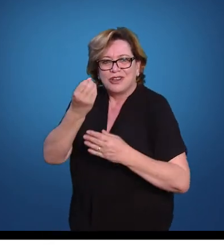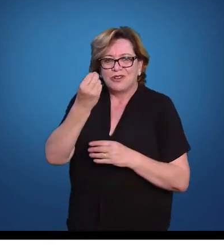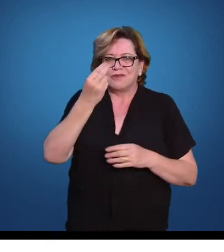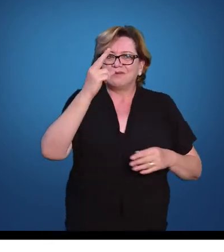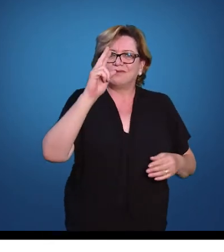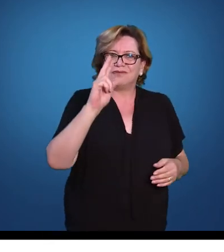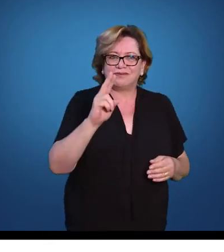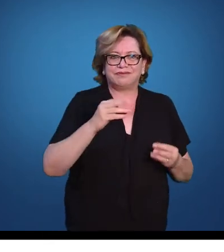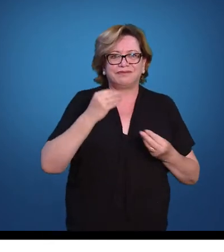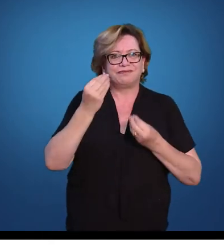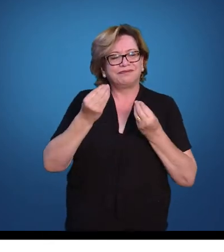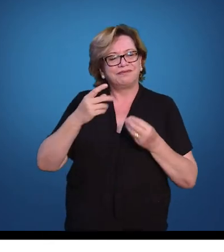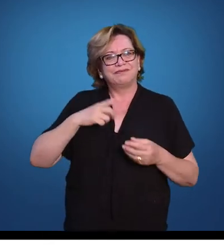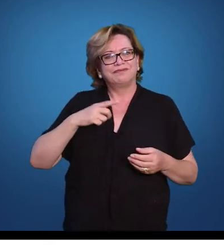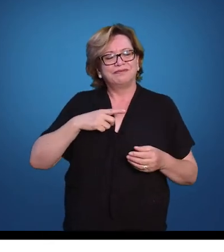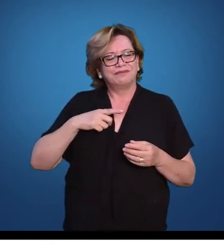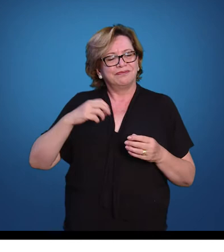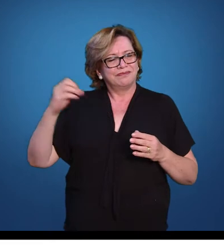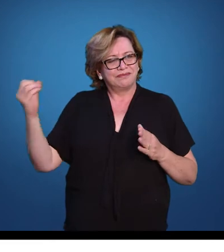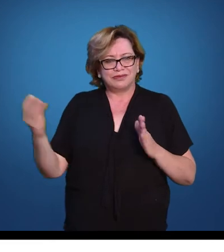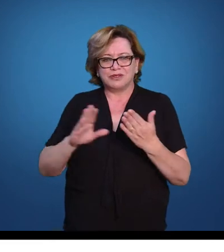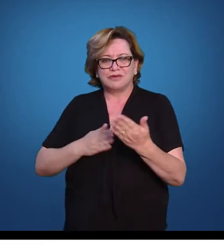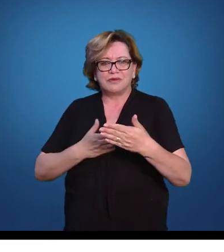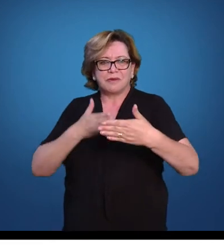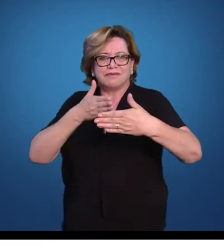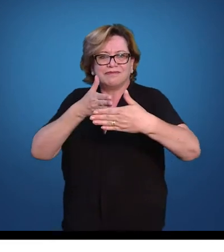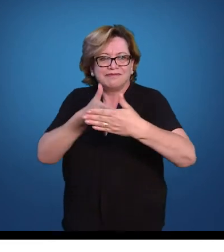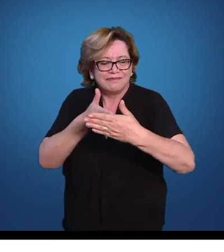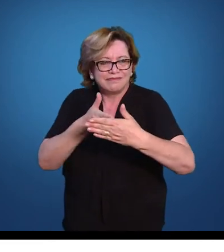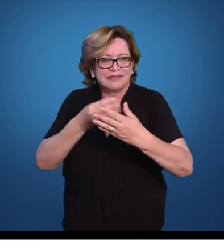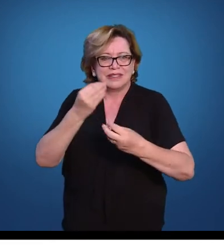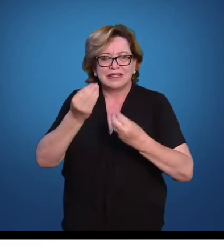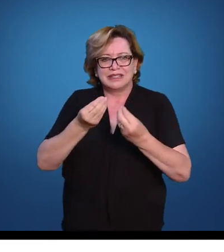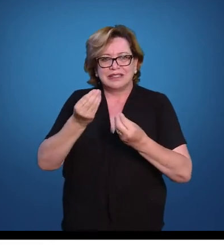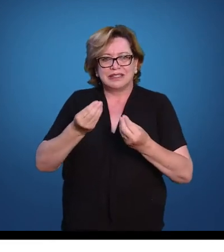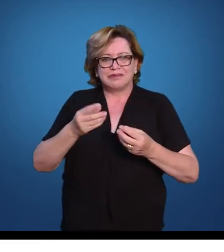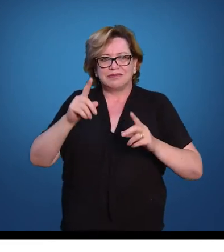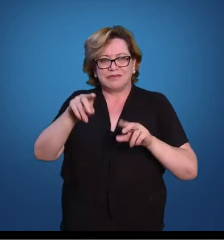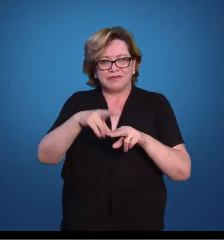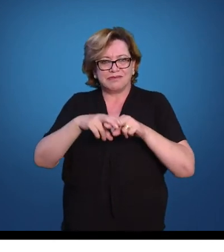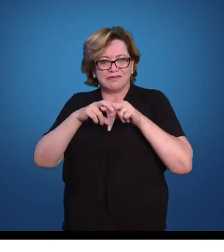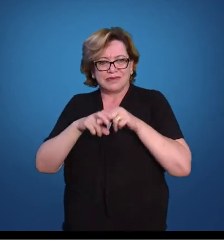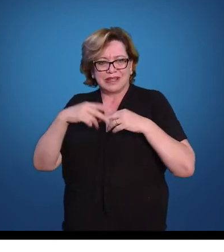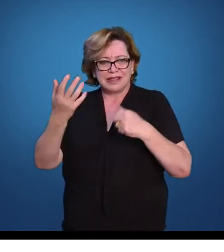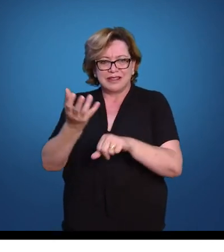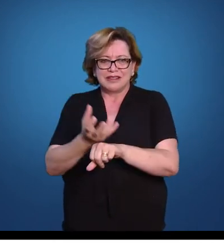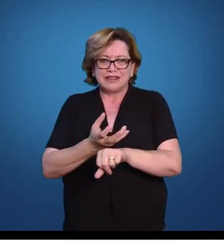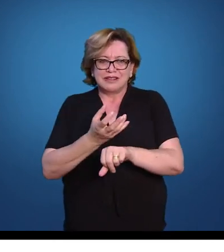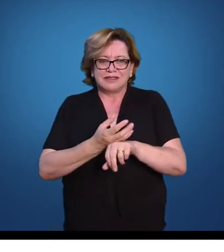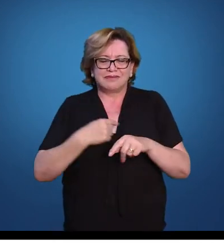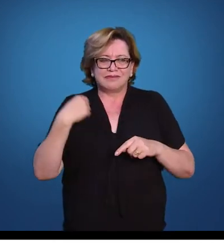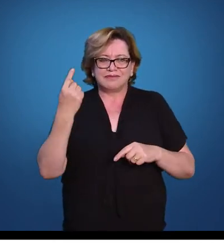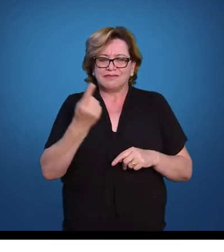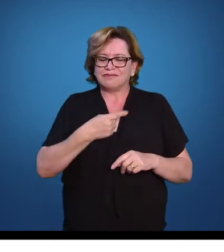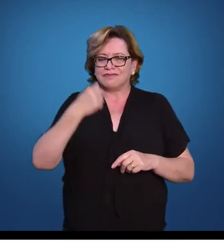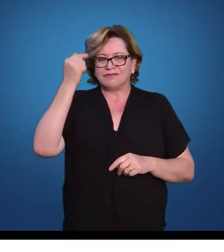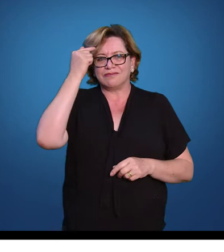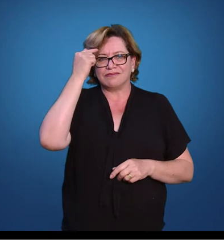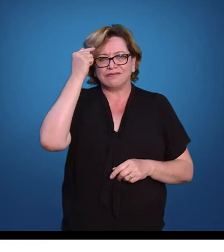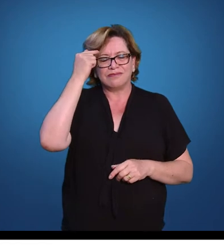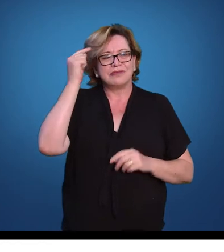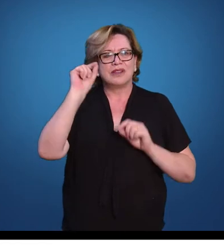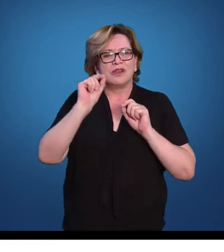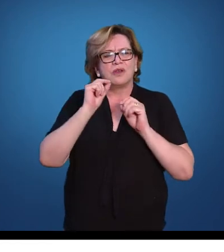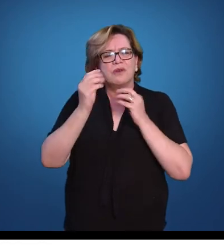se coloque novos limites. E é um pouco isso que traz vocês para essa disciplina, para a gente pensar como que as